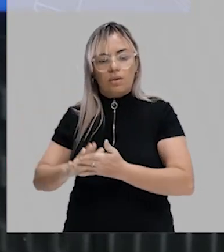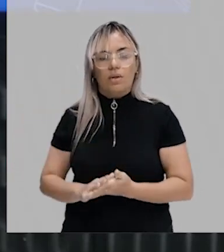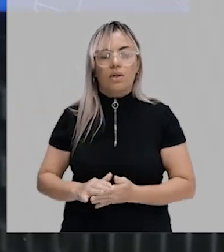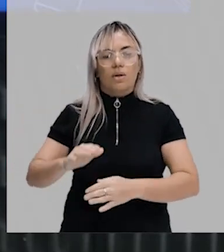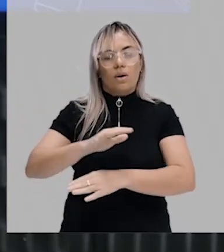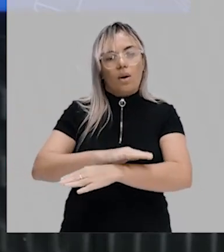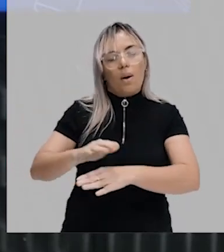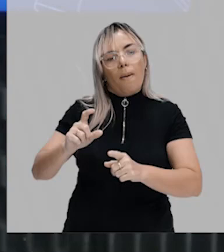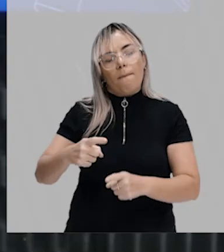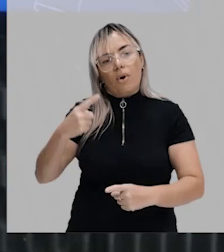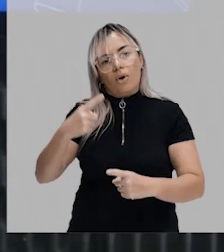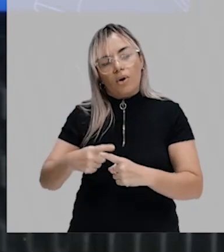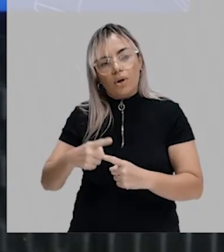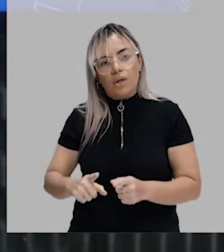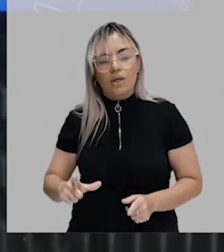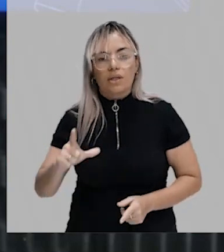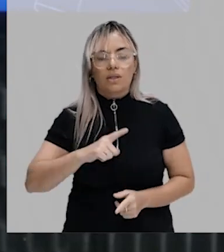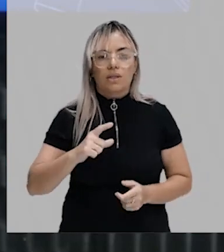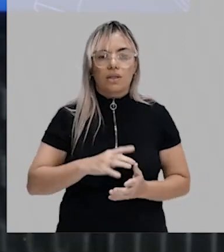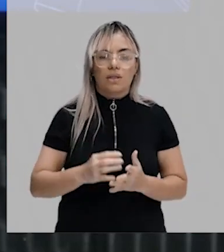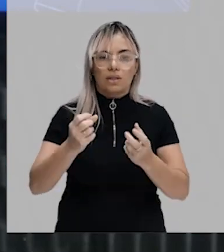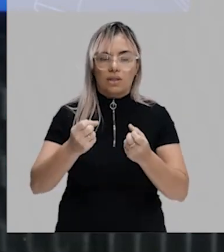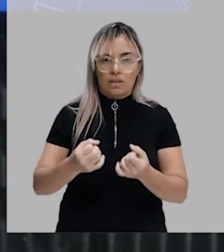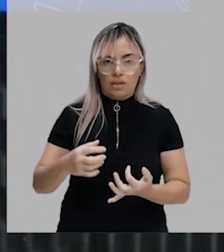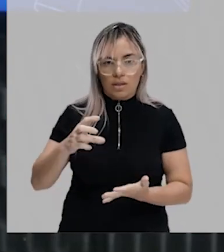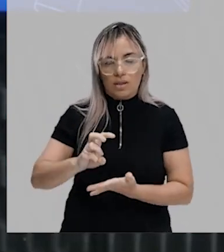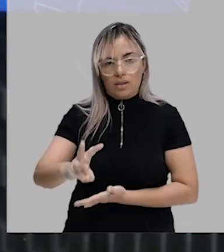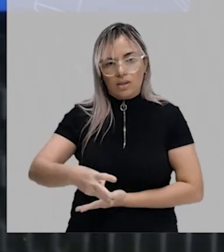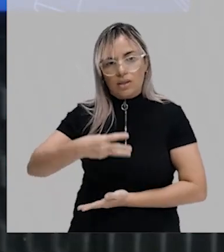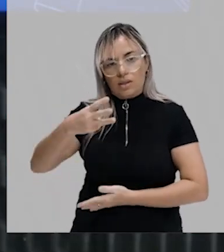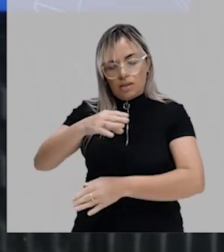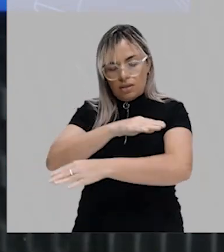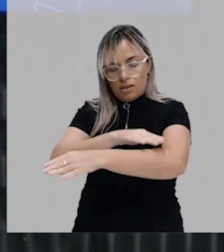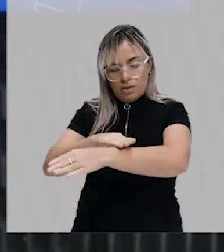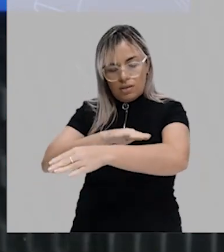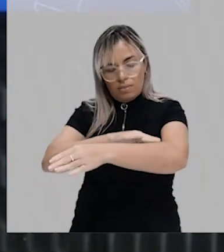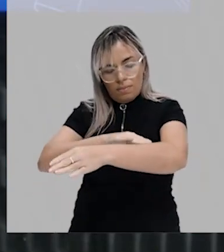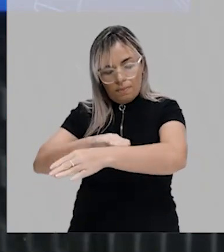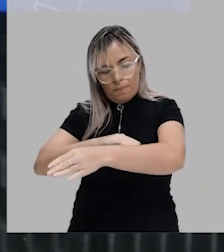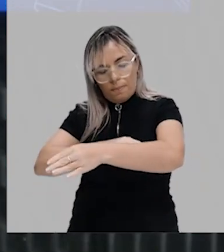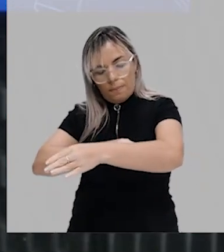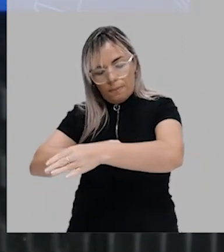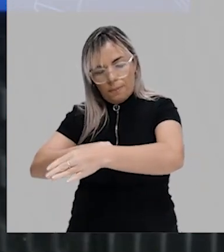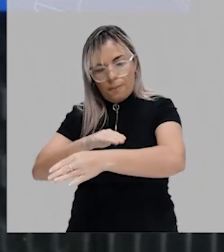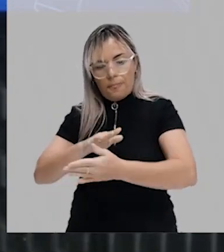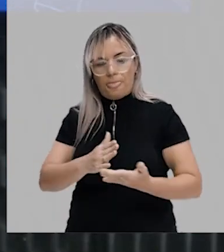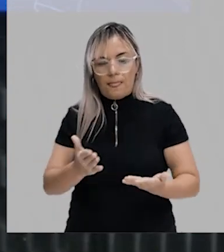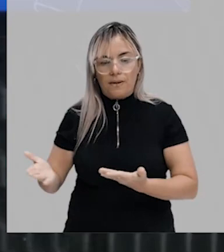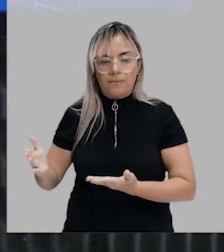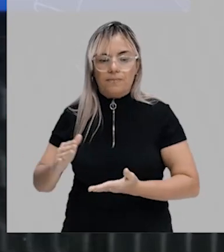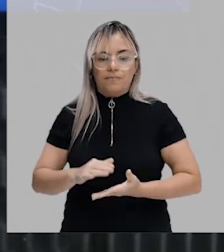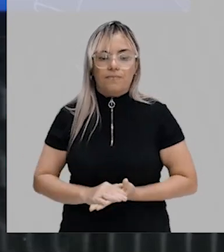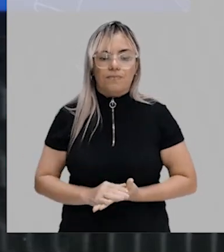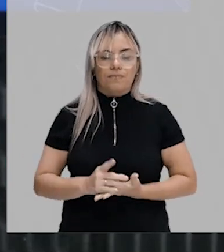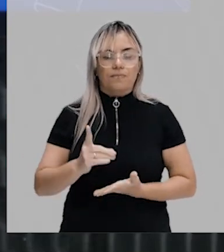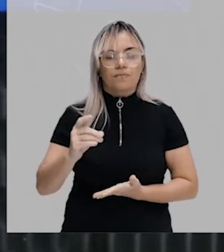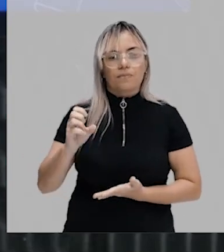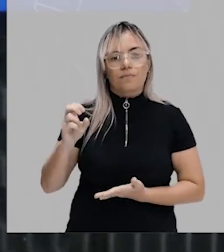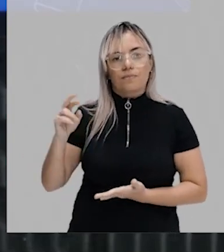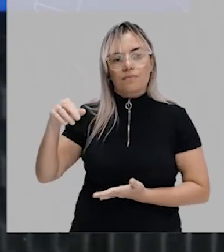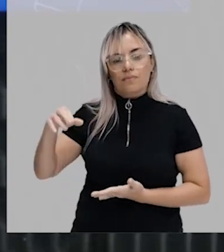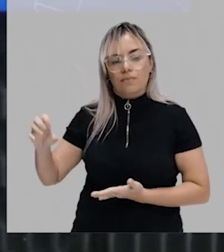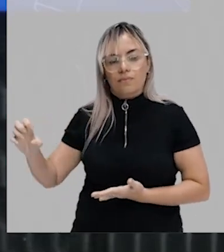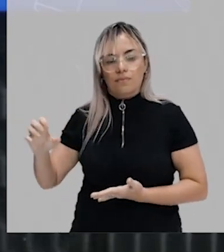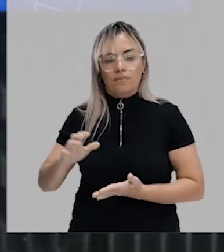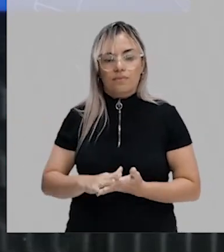Epiderme, derme e endoderme, tá? Então, a parte da derme, ela é formada, vai ser originada